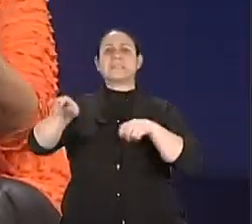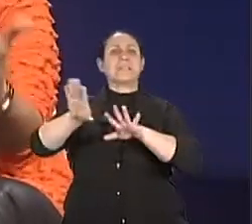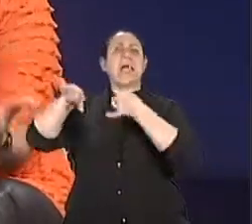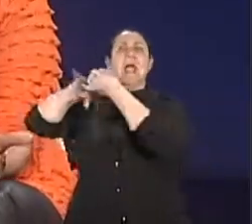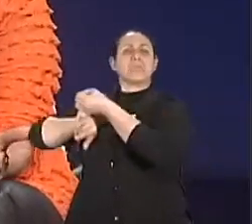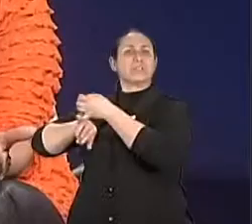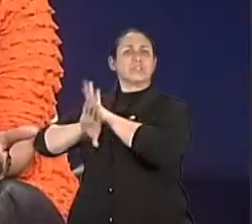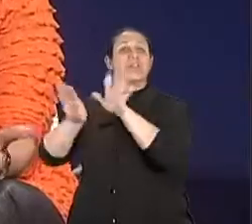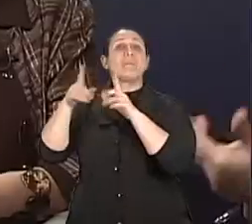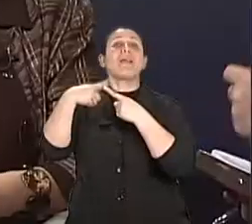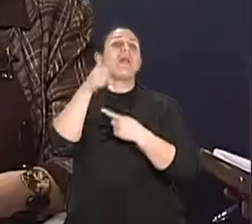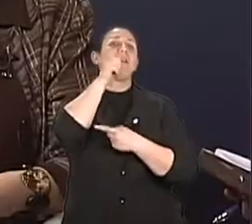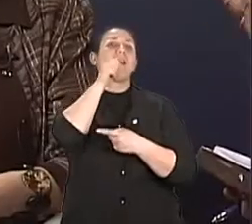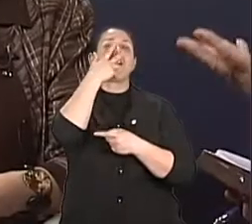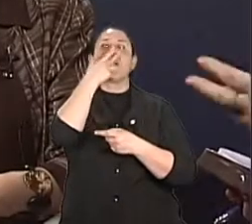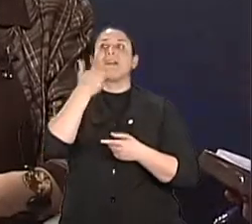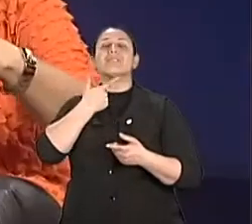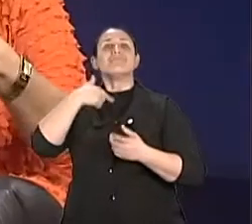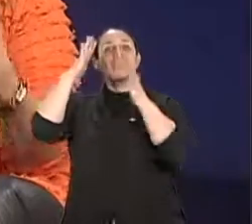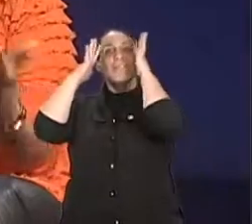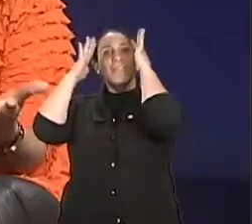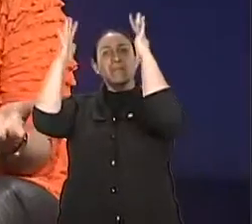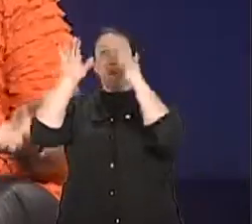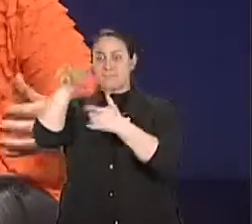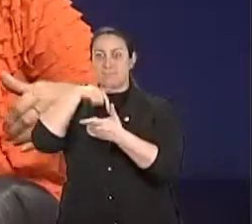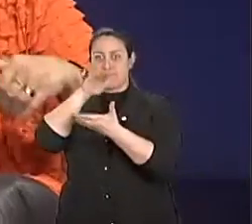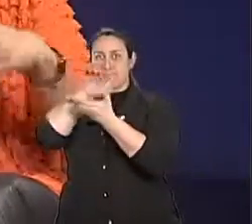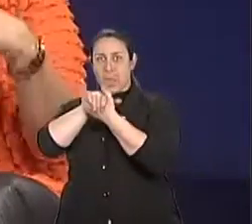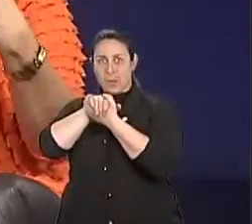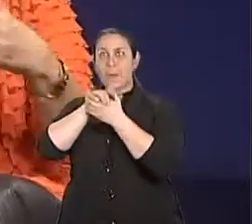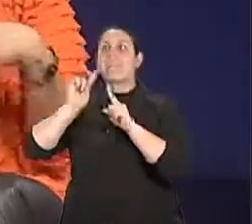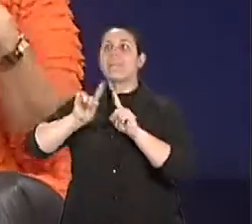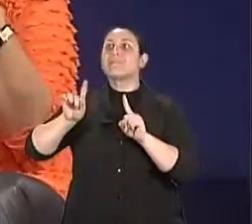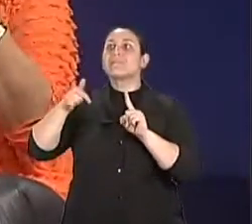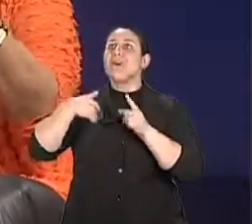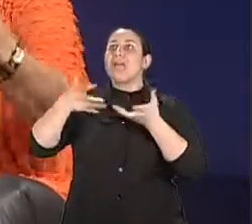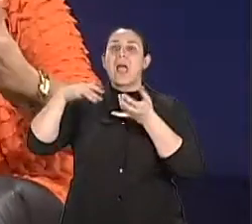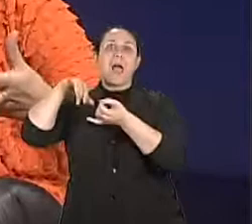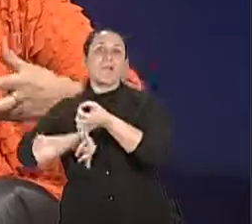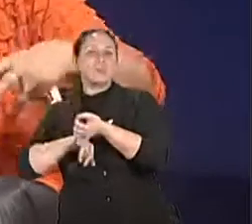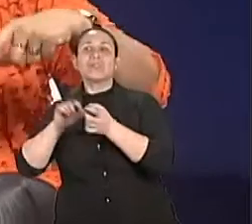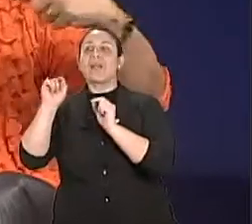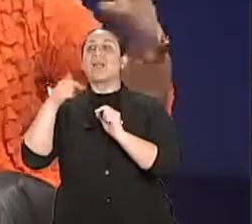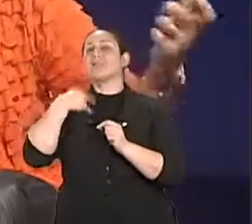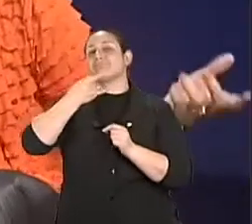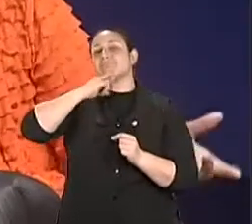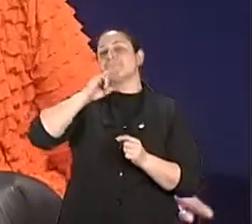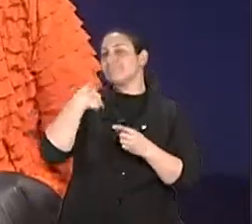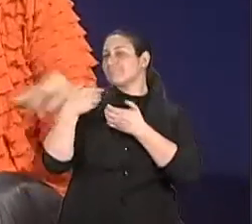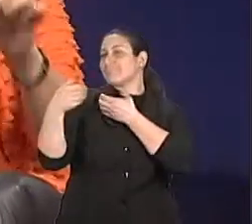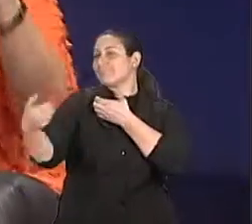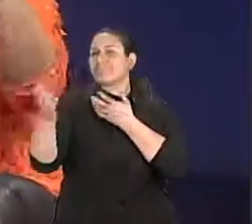amante. É, não é... Só que pro amante ela preparava o uísque, pro amante ela também bebia um pouquinho, pro amante ela